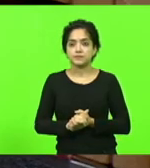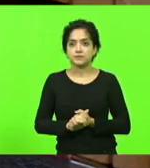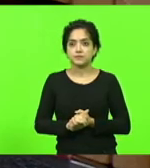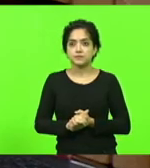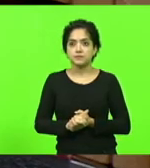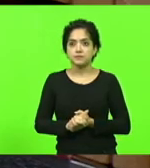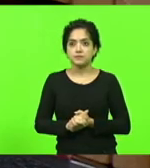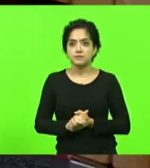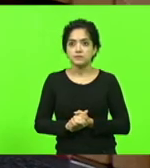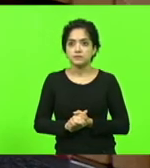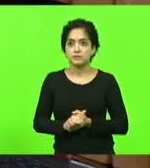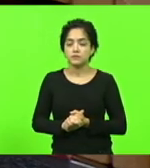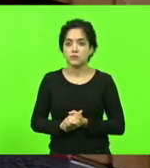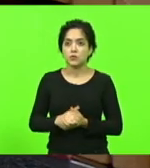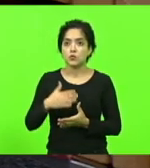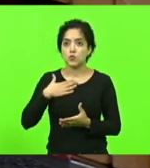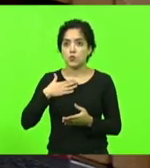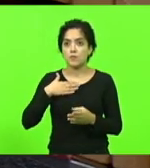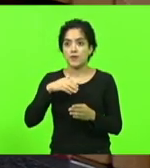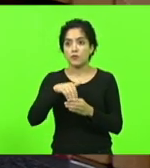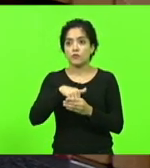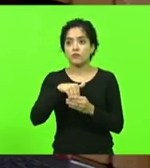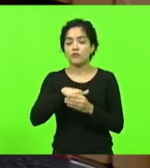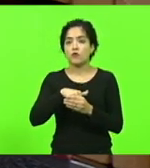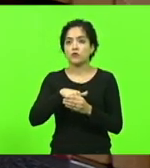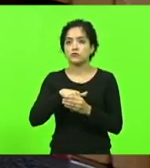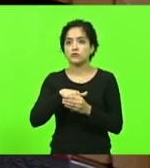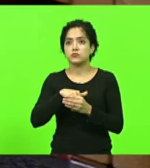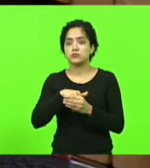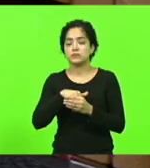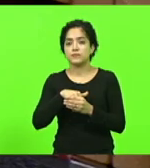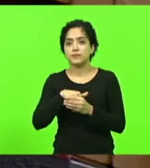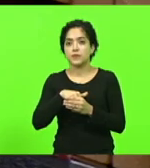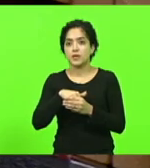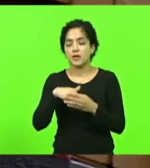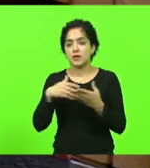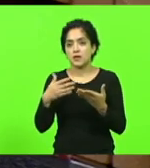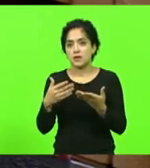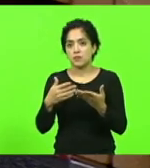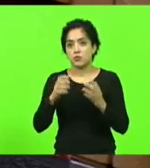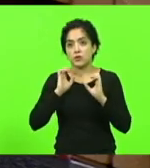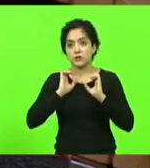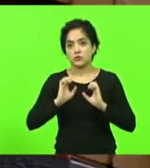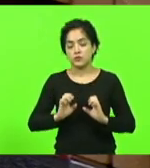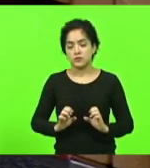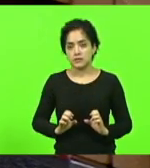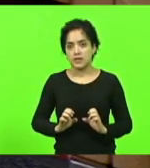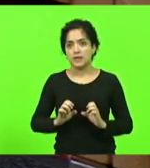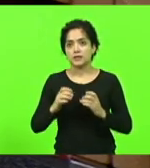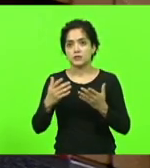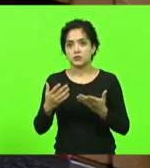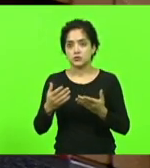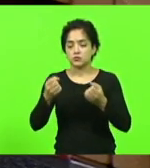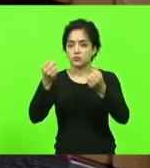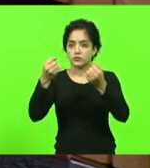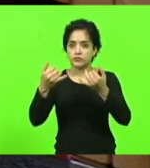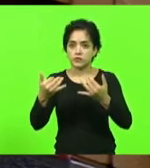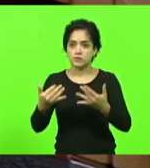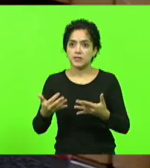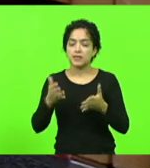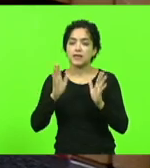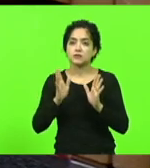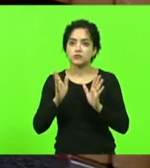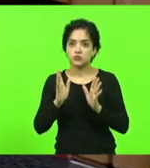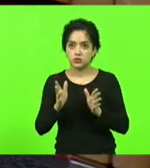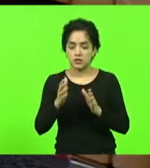deixando claro que o meu voto é por questões éticas também por tudo aquilo que foi mencionado pelas